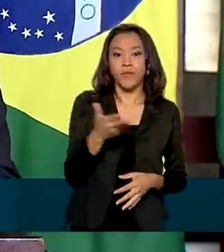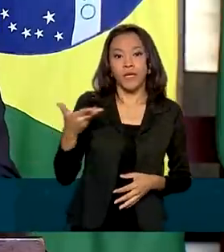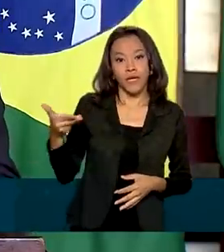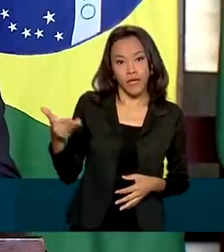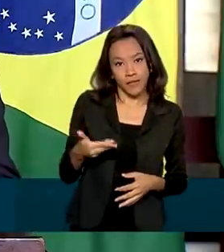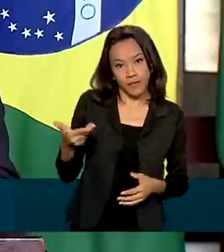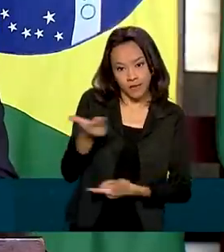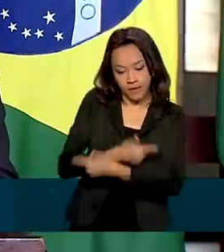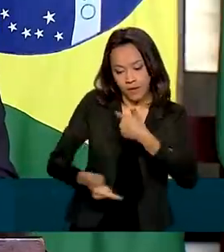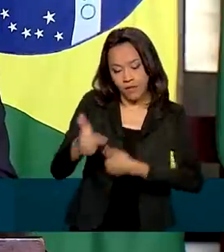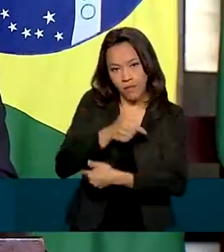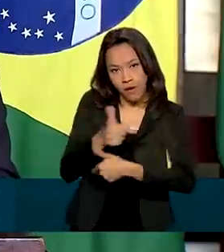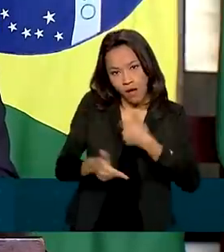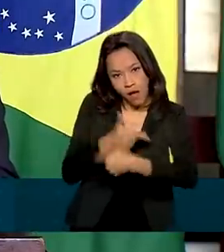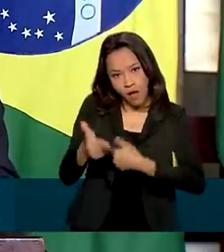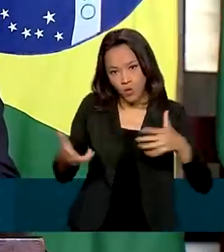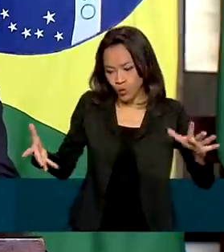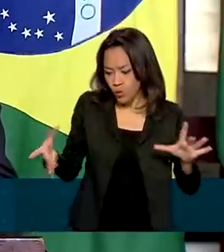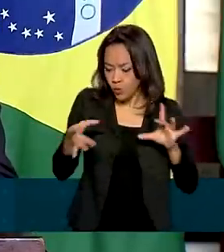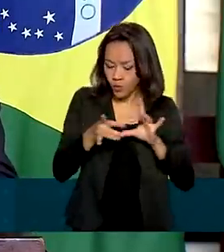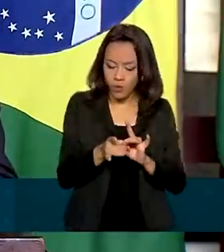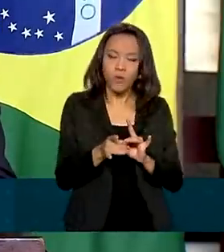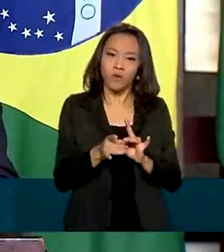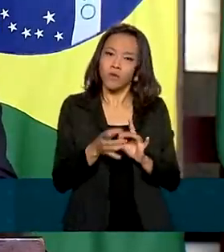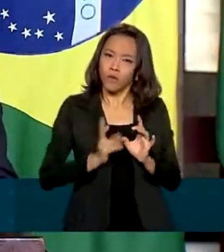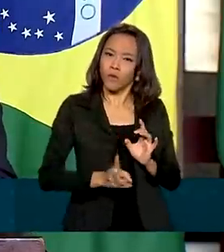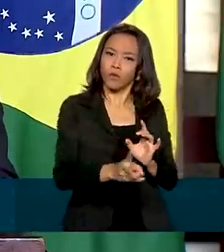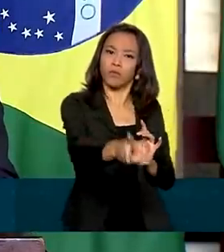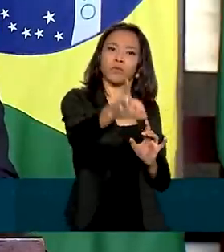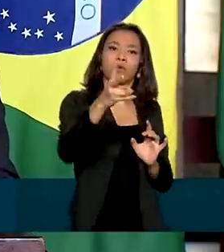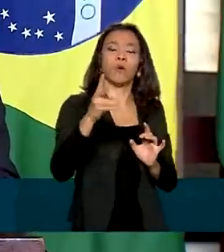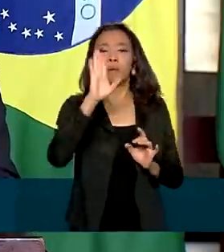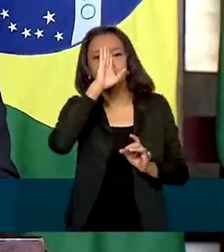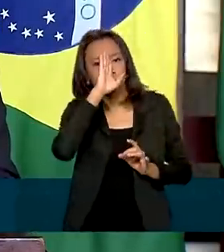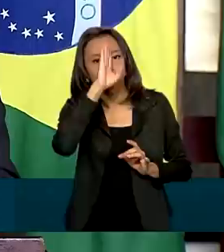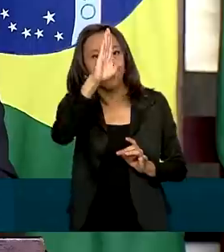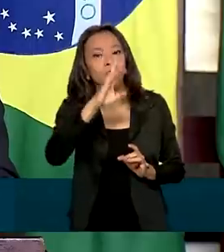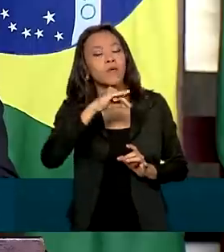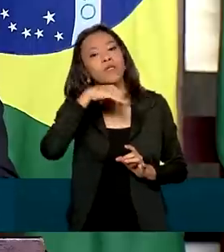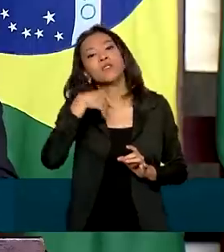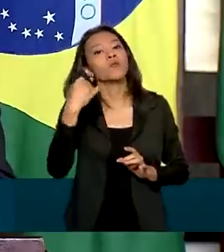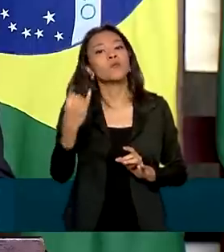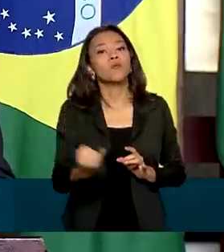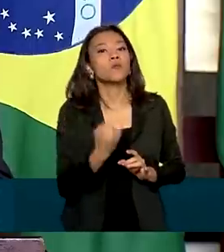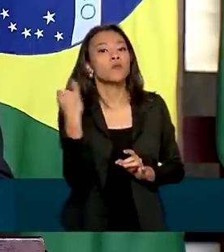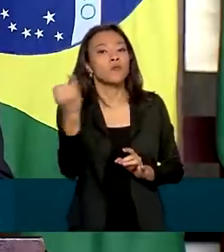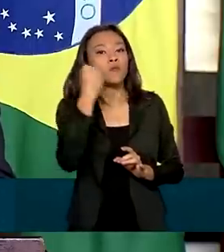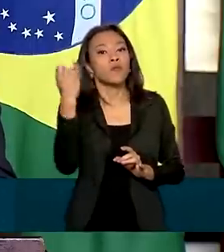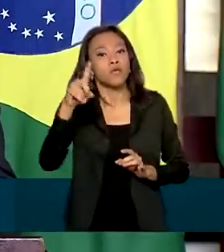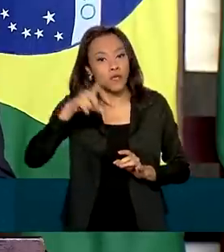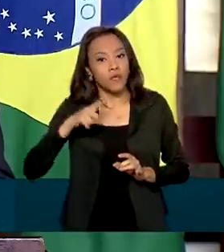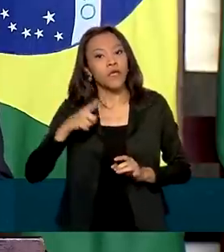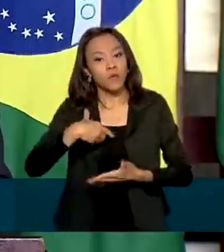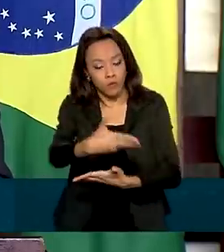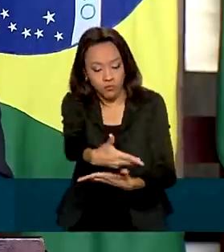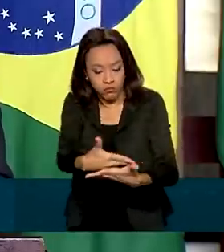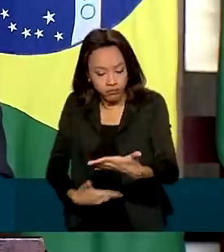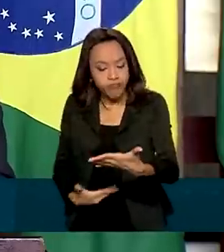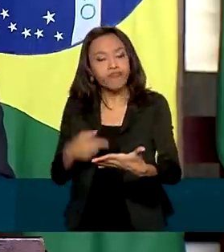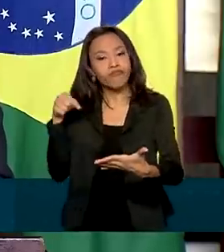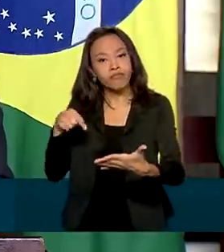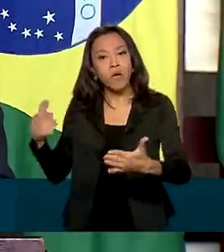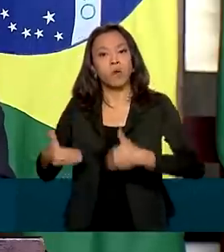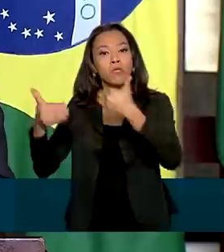acontecer nas operações que estão ocorrendo, principalmente o trabalho integrado, já que há um memorando de entendimento agora entre o